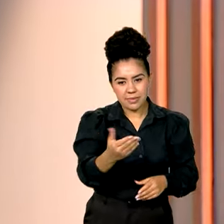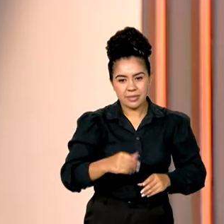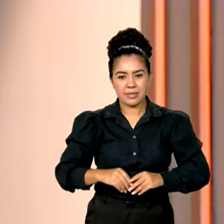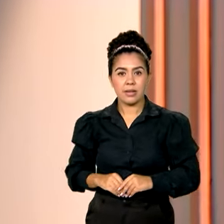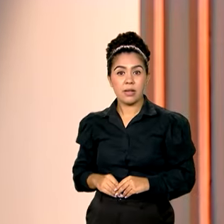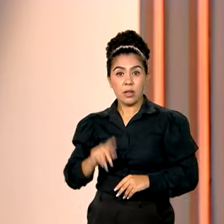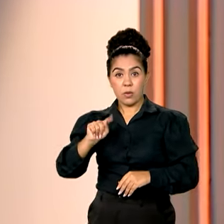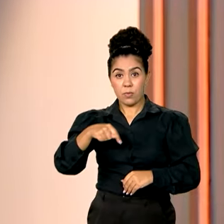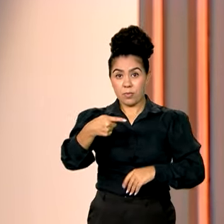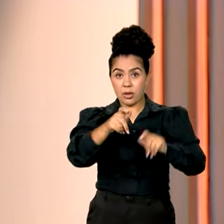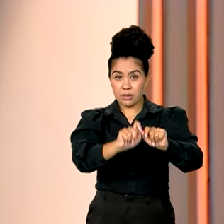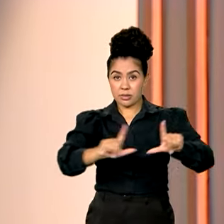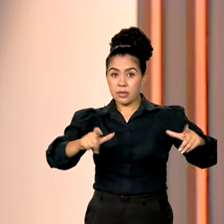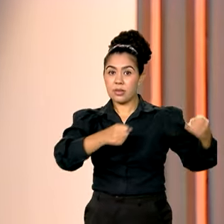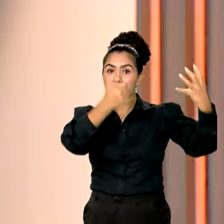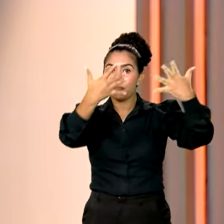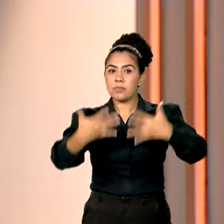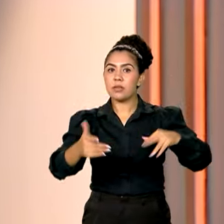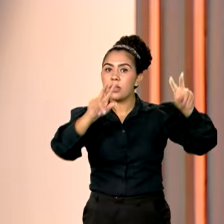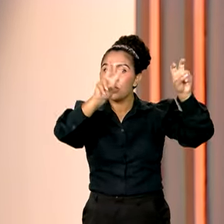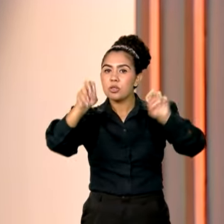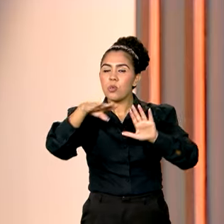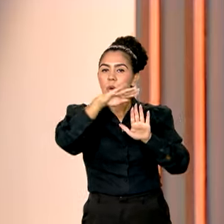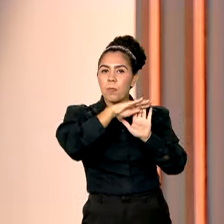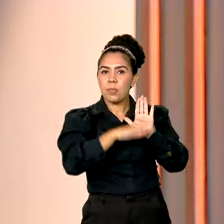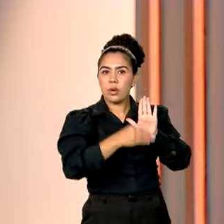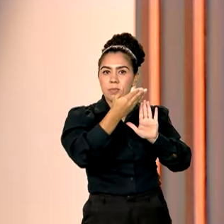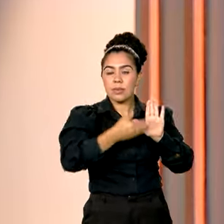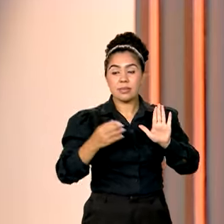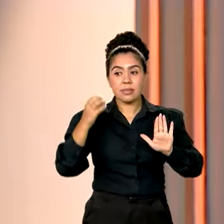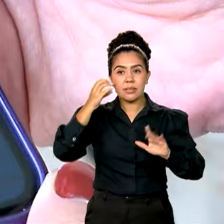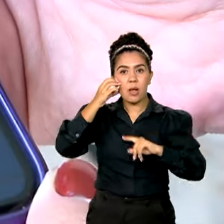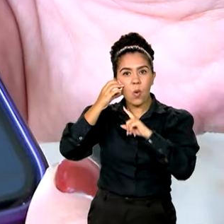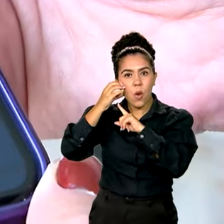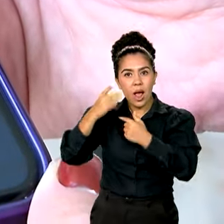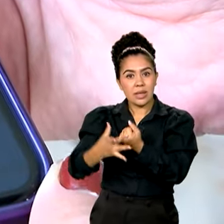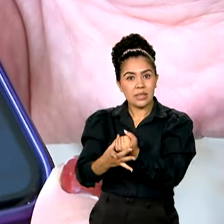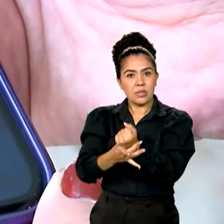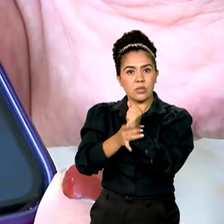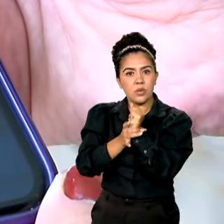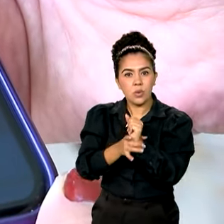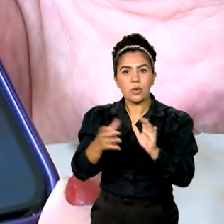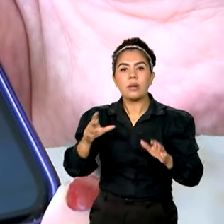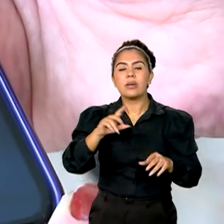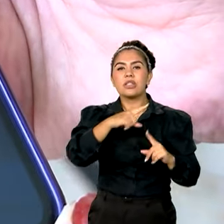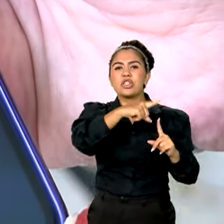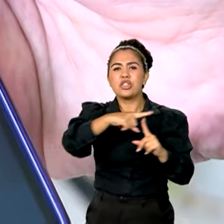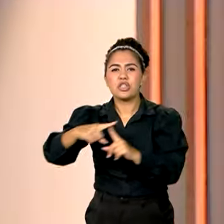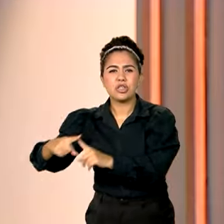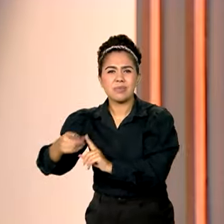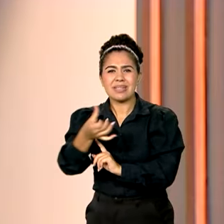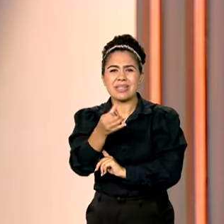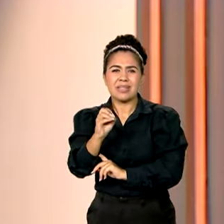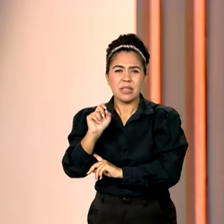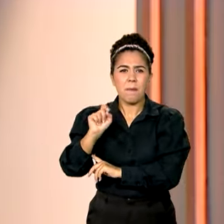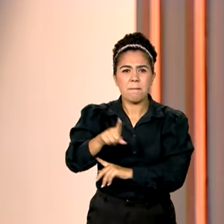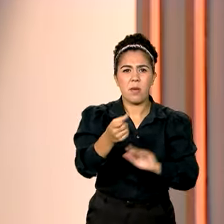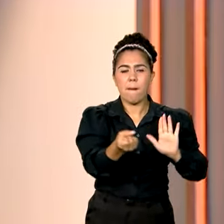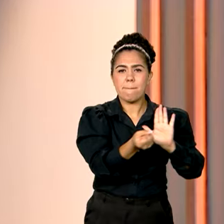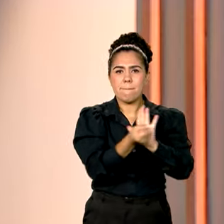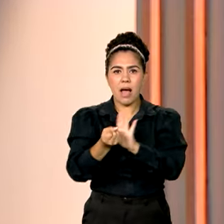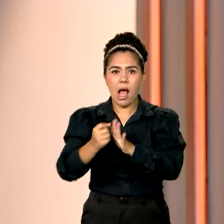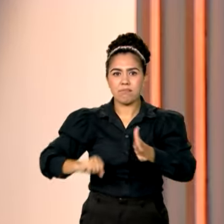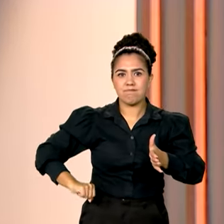Veja a seguir. O programa Celular Seguro alcança a marca de 60 mil aparelhos bloqueados. E foram retomados os